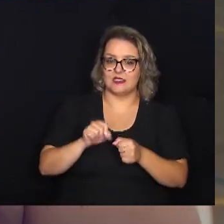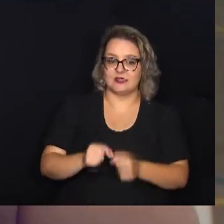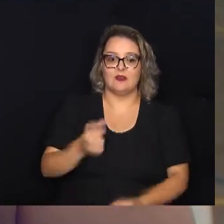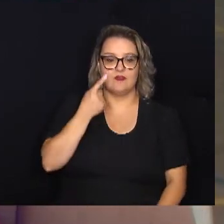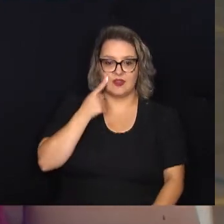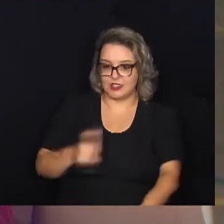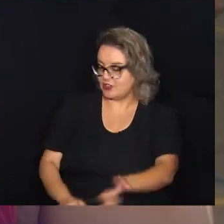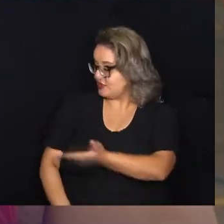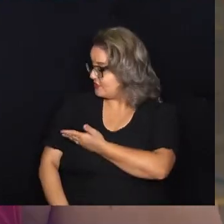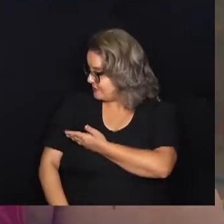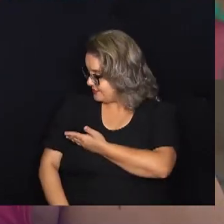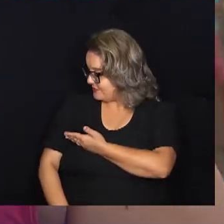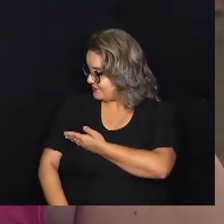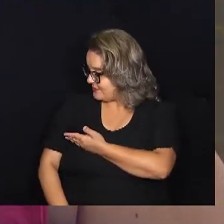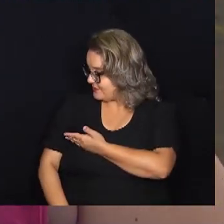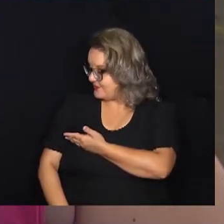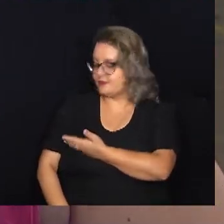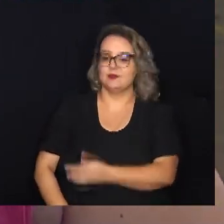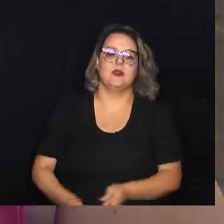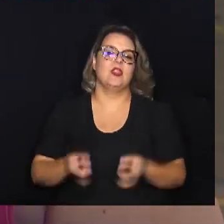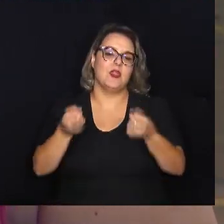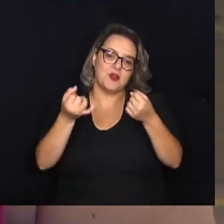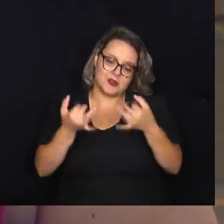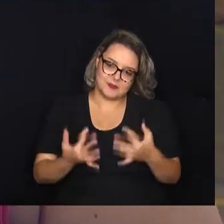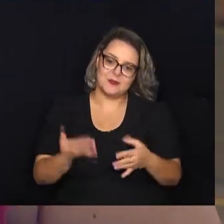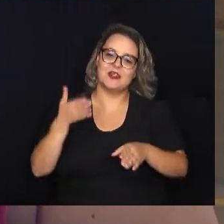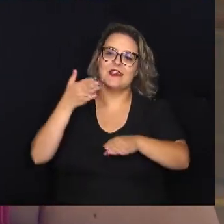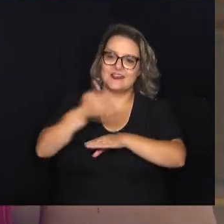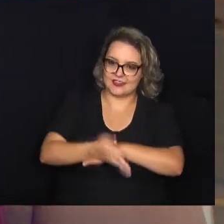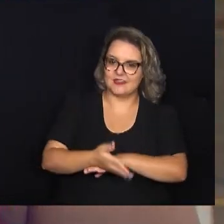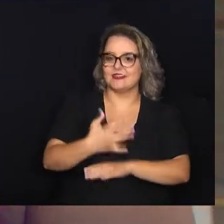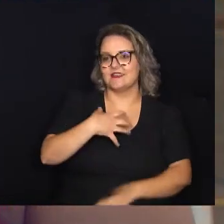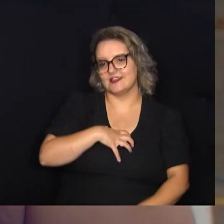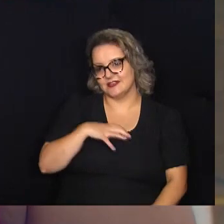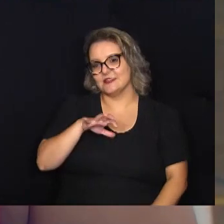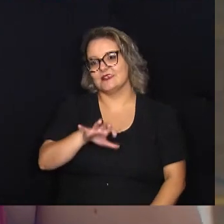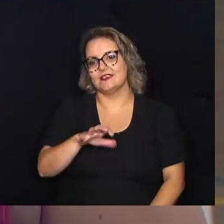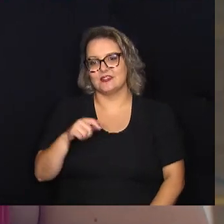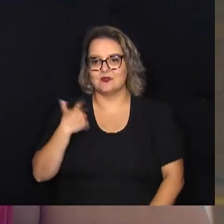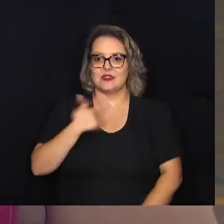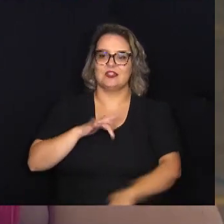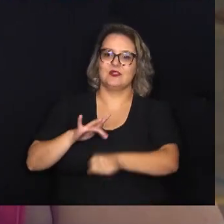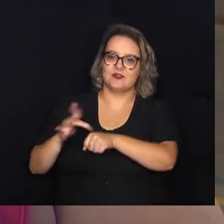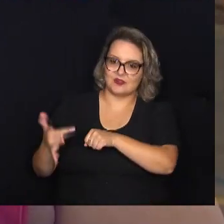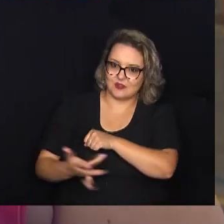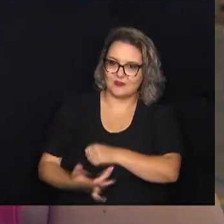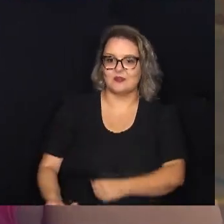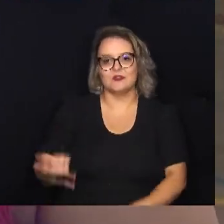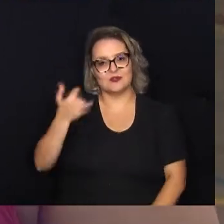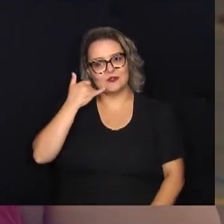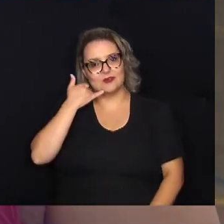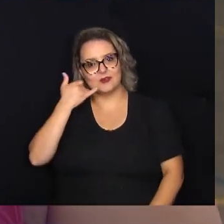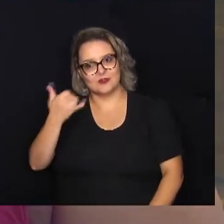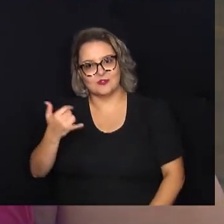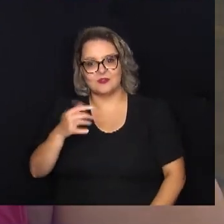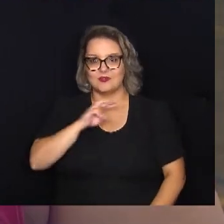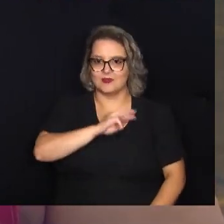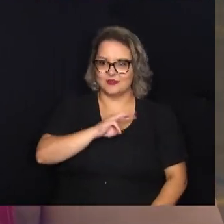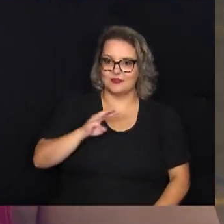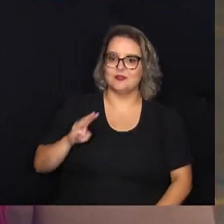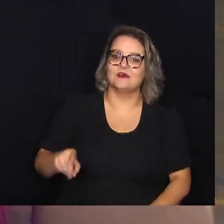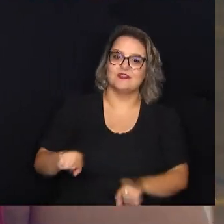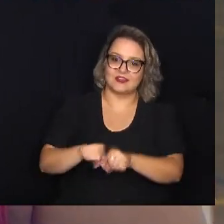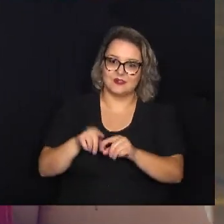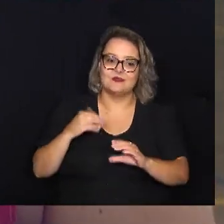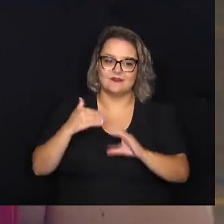CPTI Campinas. Então, eu oriento vocês a acessarem a gente dessa forma, né? Pelas nossas redes sociais, pelo nosso telefone. Tem também o e